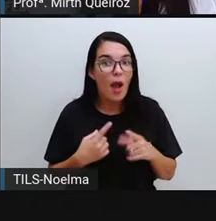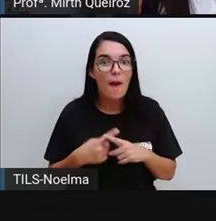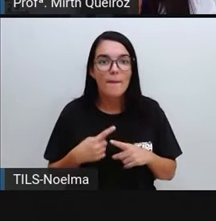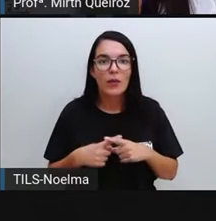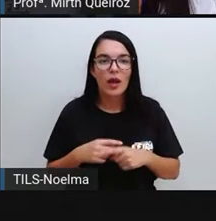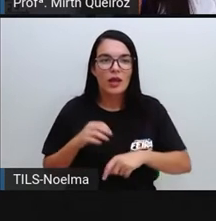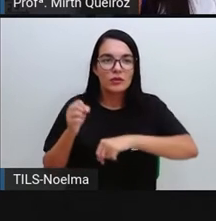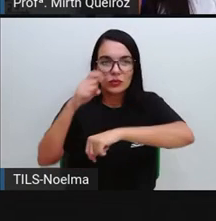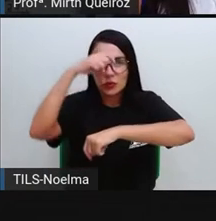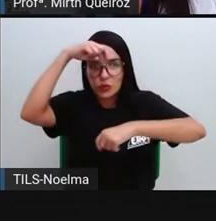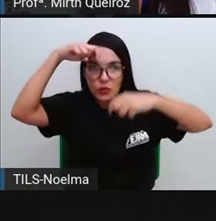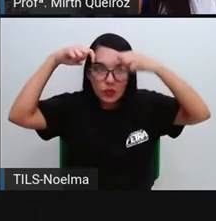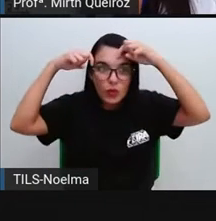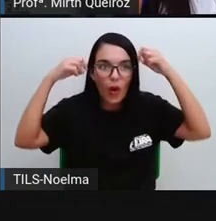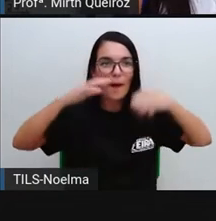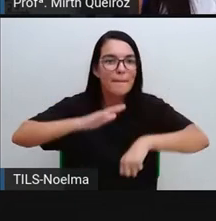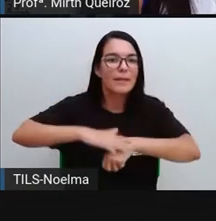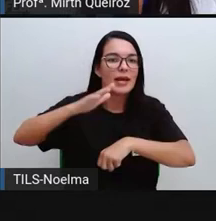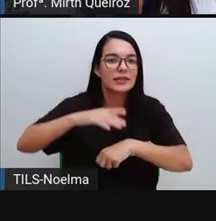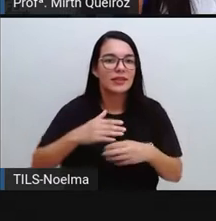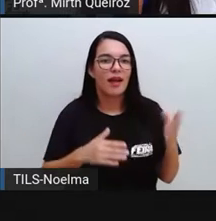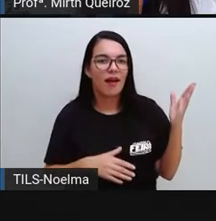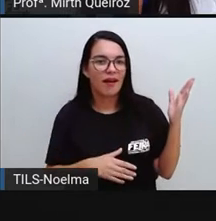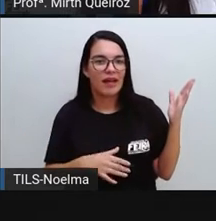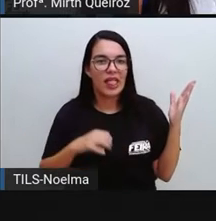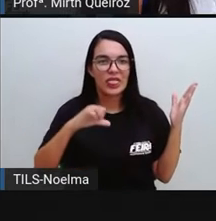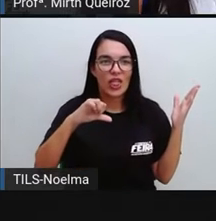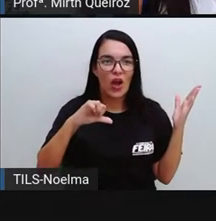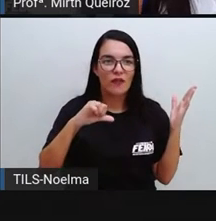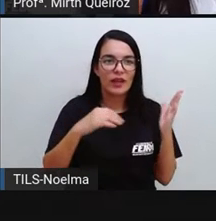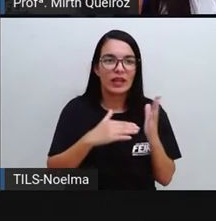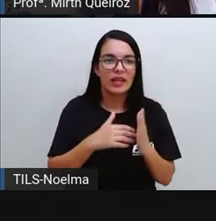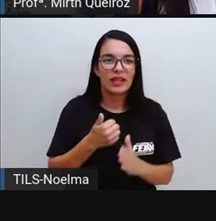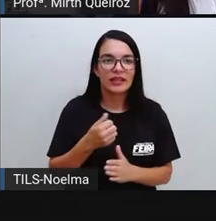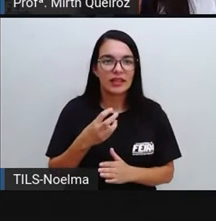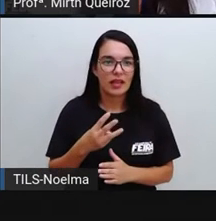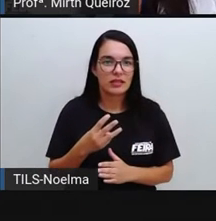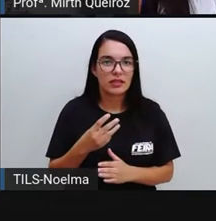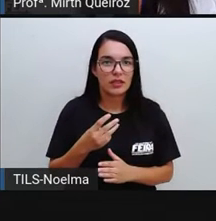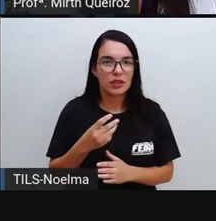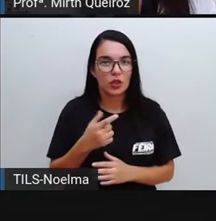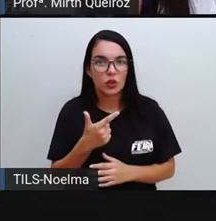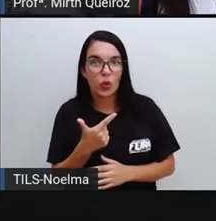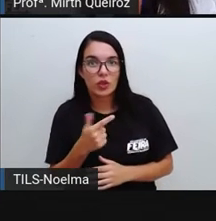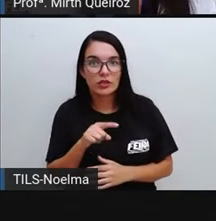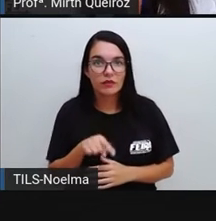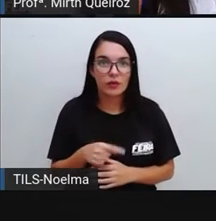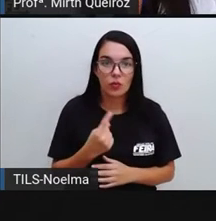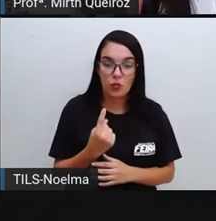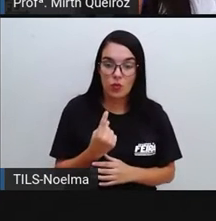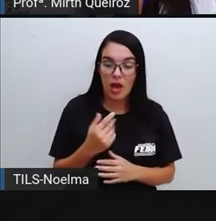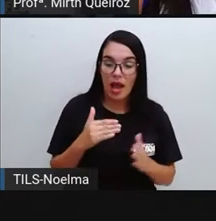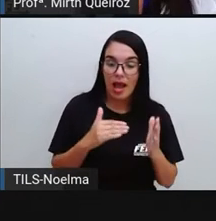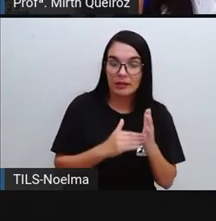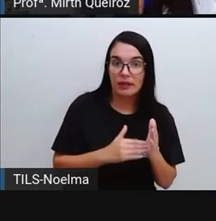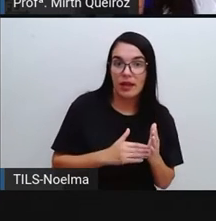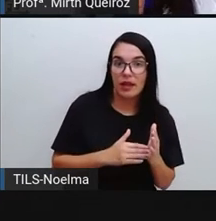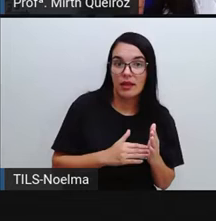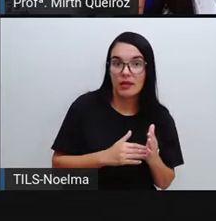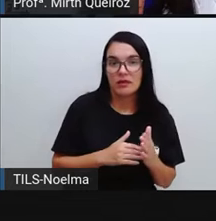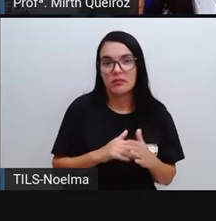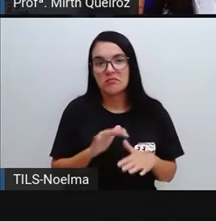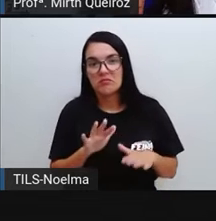a transpiração Vai ser maior De 9 a 13 anos É no mínimo De 2,1 litros E